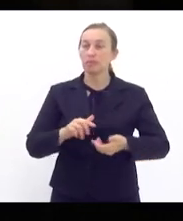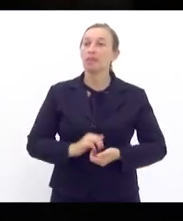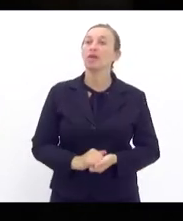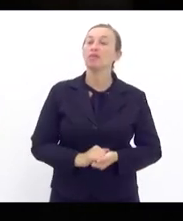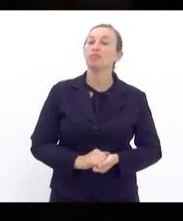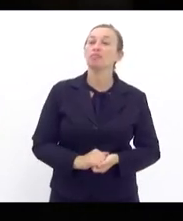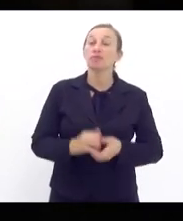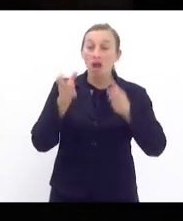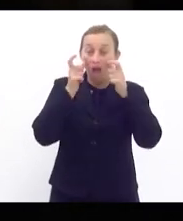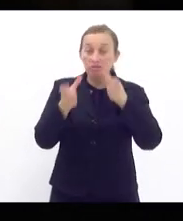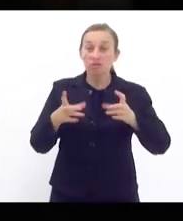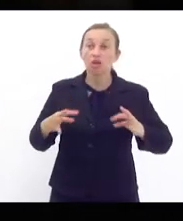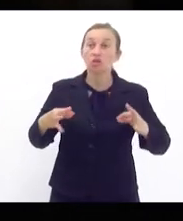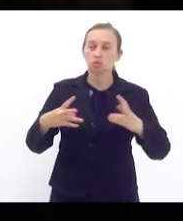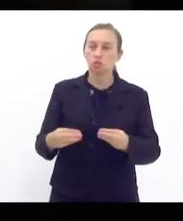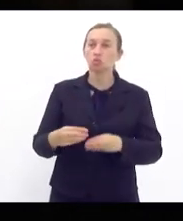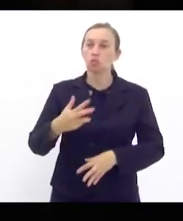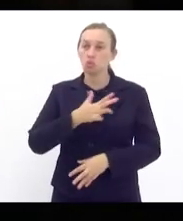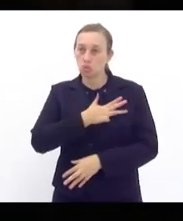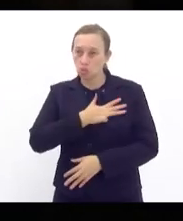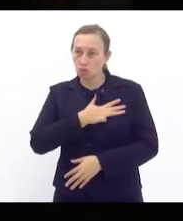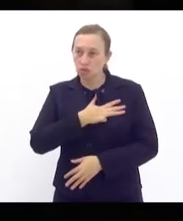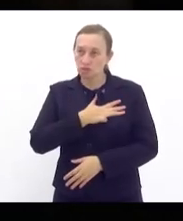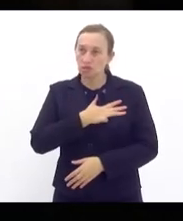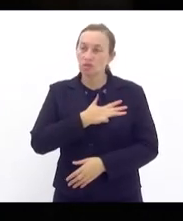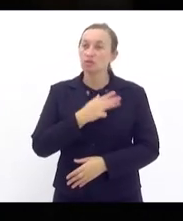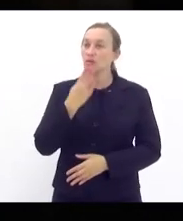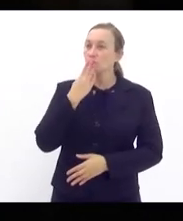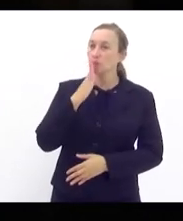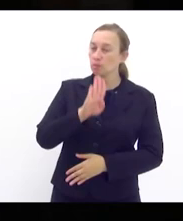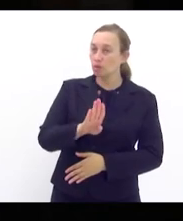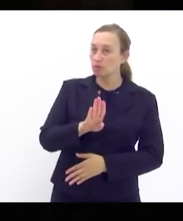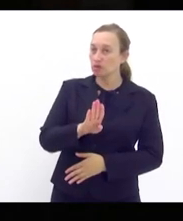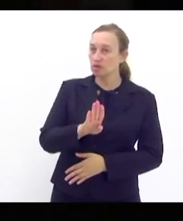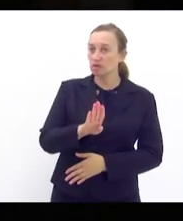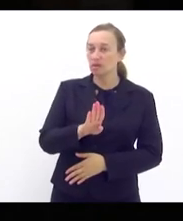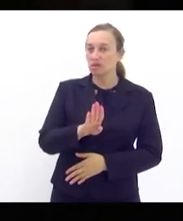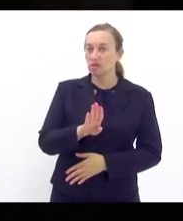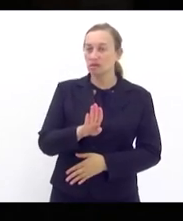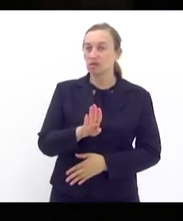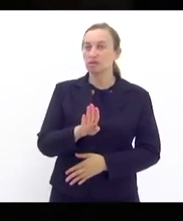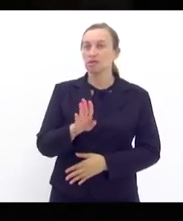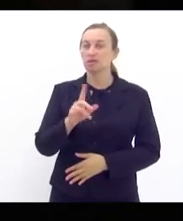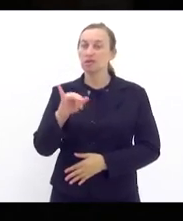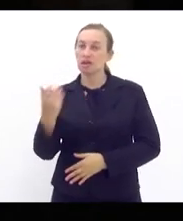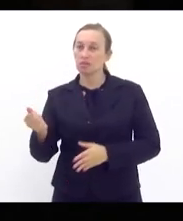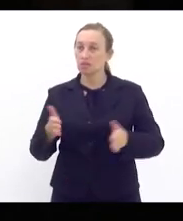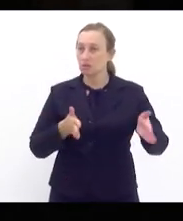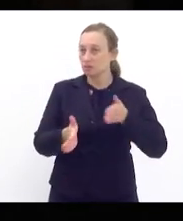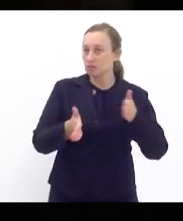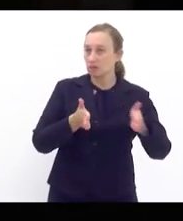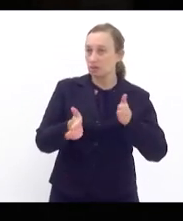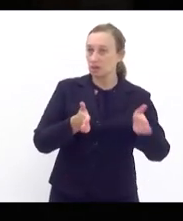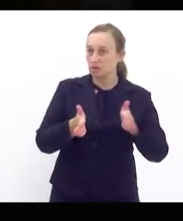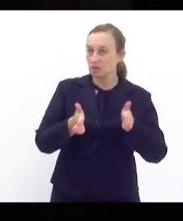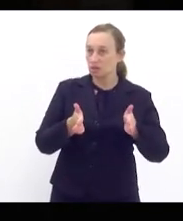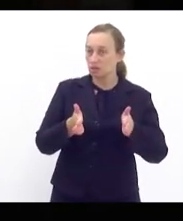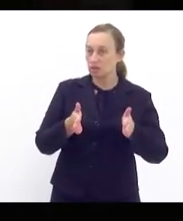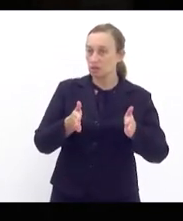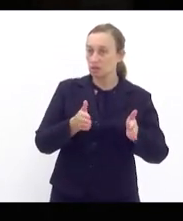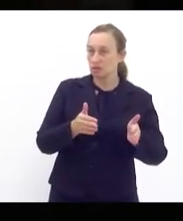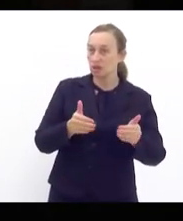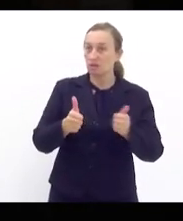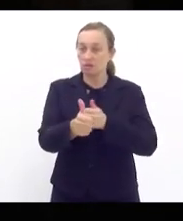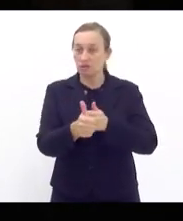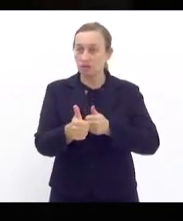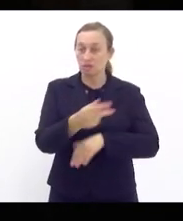atento a tudo isso Lula tem concretizado promessas de campanha nesse curto período à frente da presidência